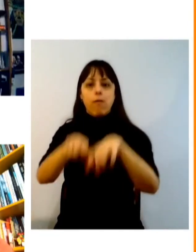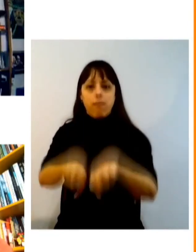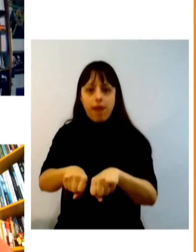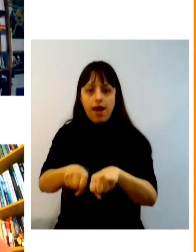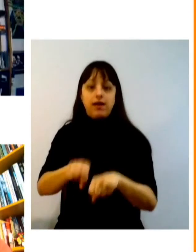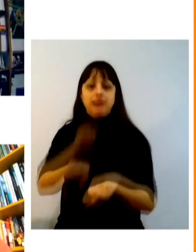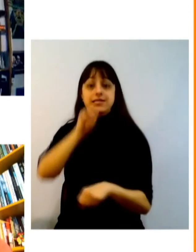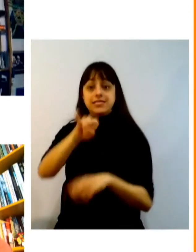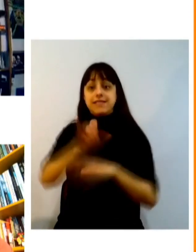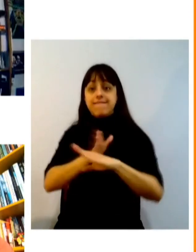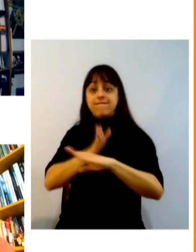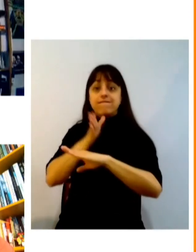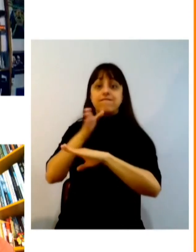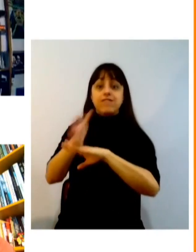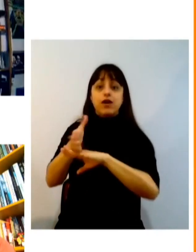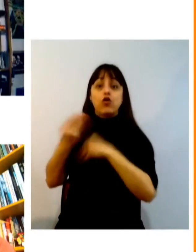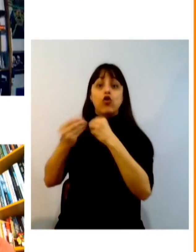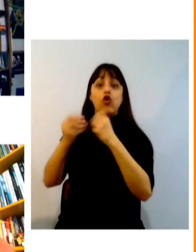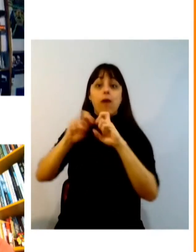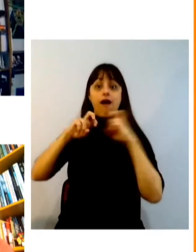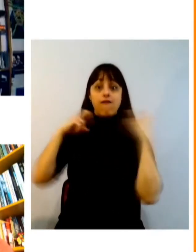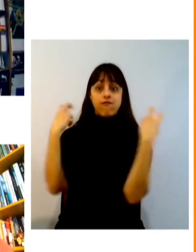eu estive no poro econômico mundial